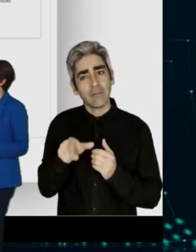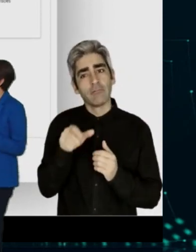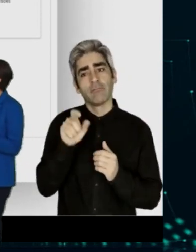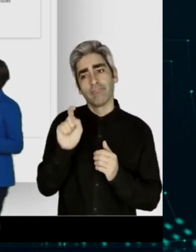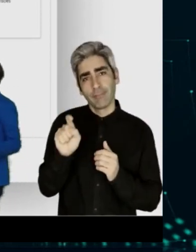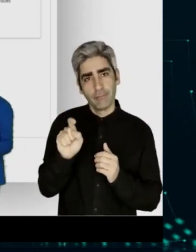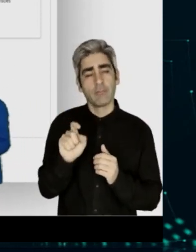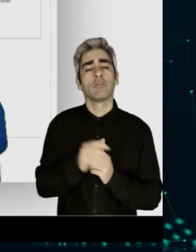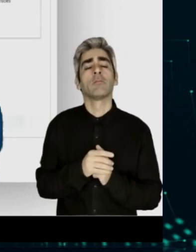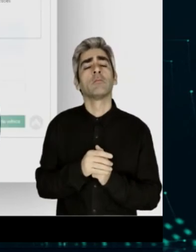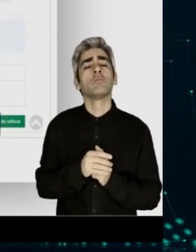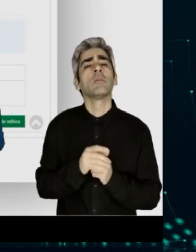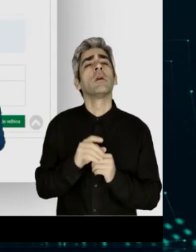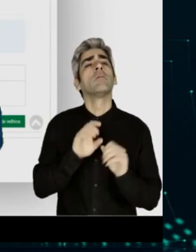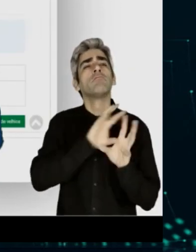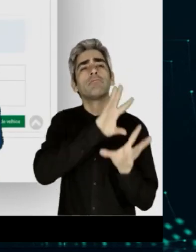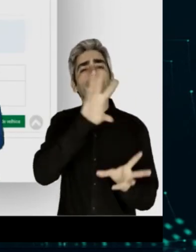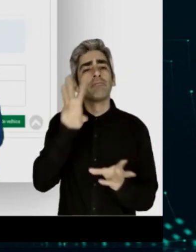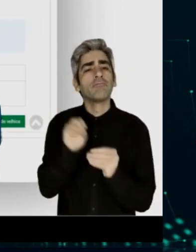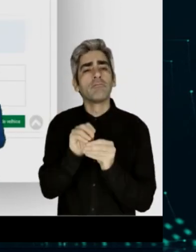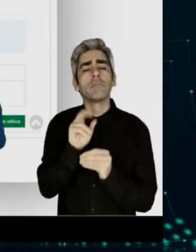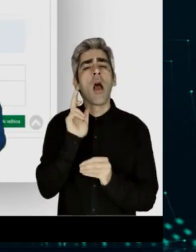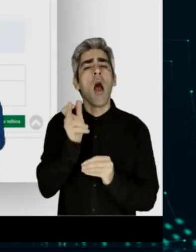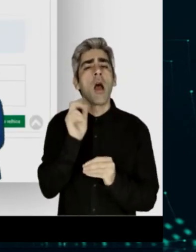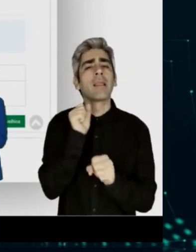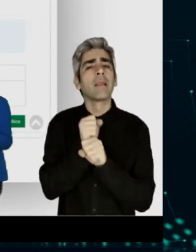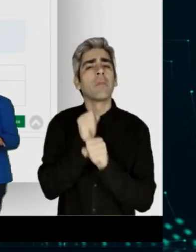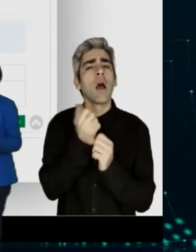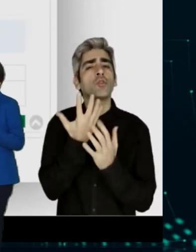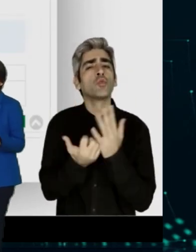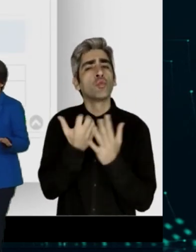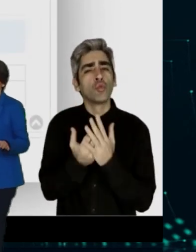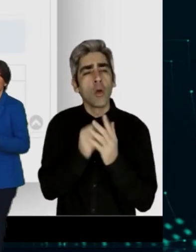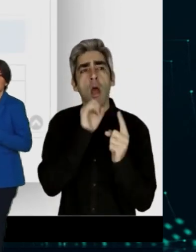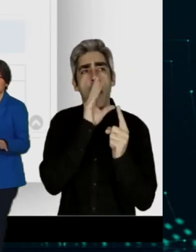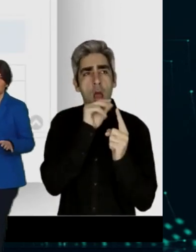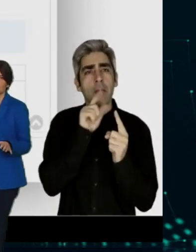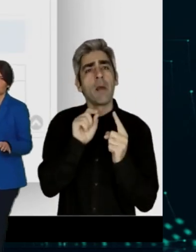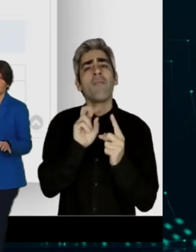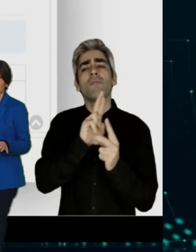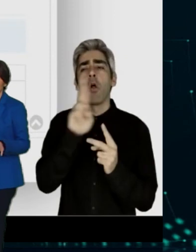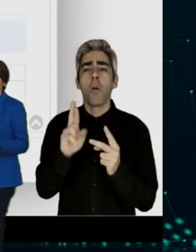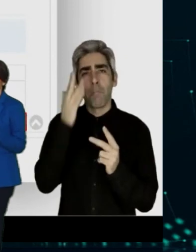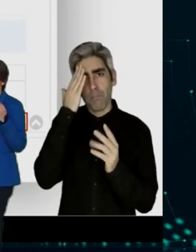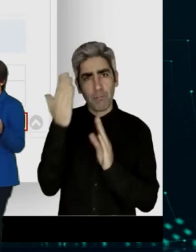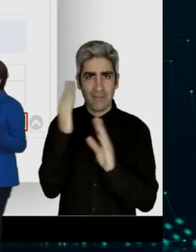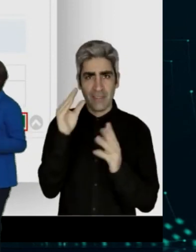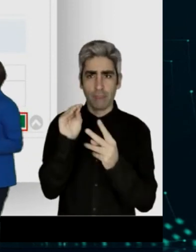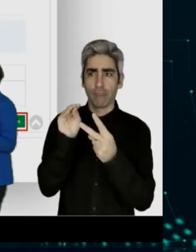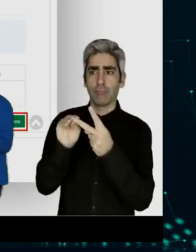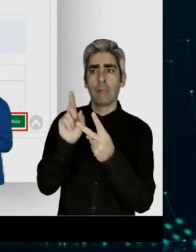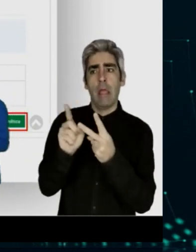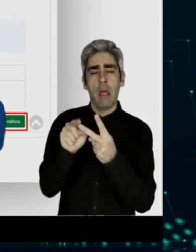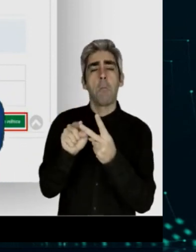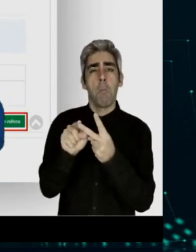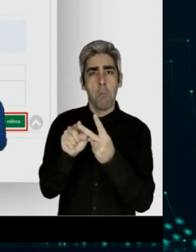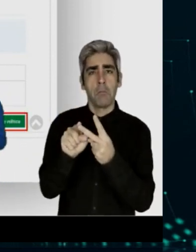e, portanto, até 2025 teremos todas as prestações desmaterializadas, online, sem papel, sem complicações. Apagamos para isso a